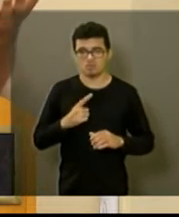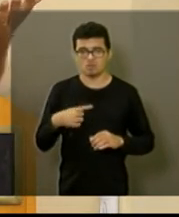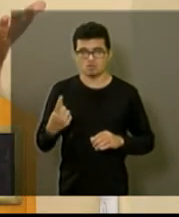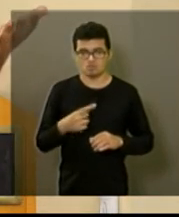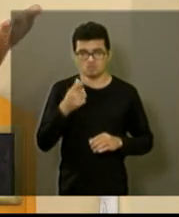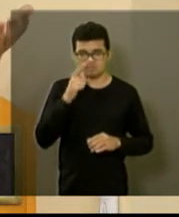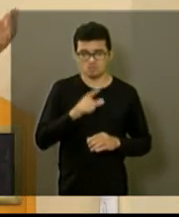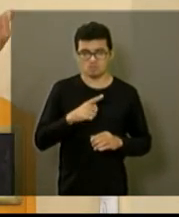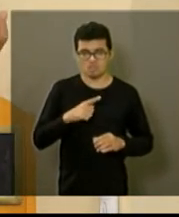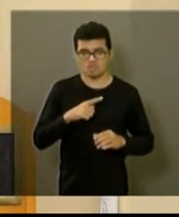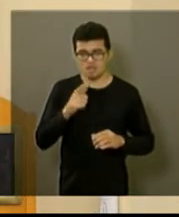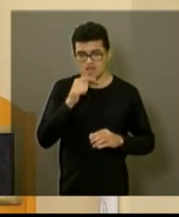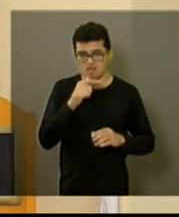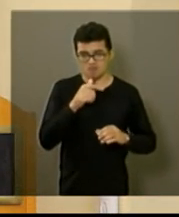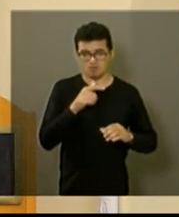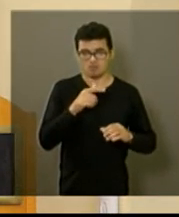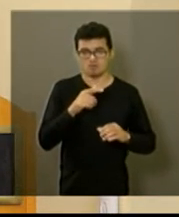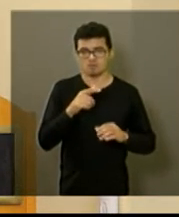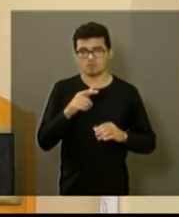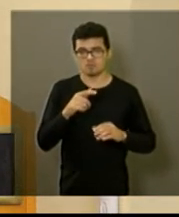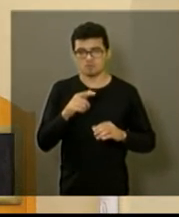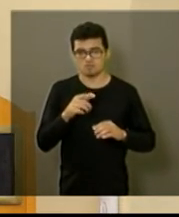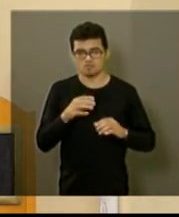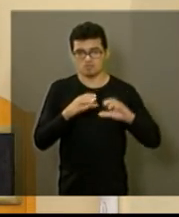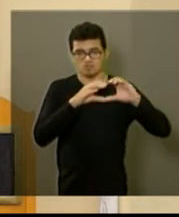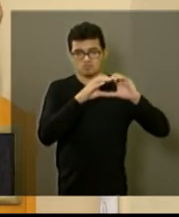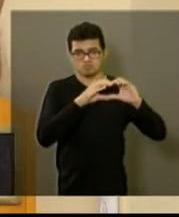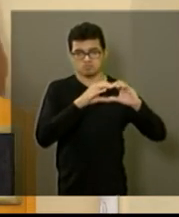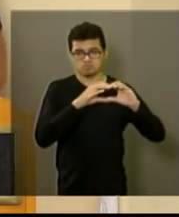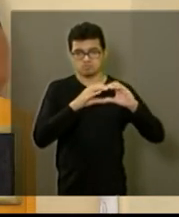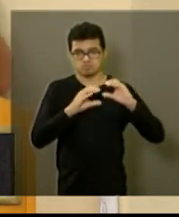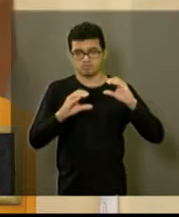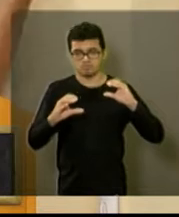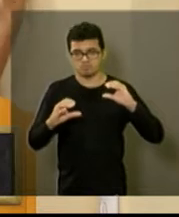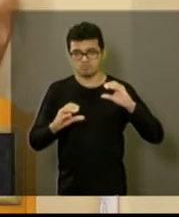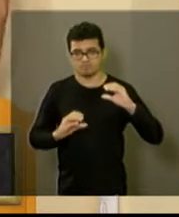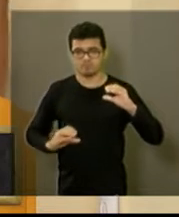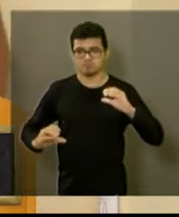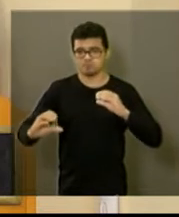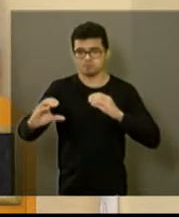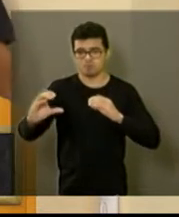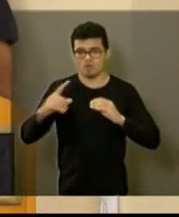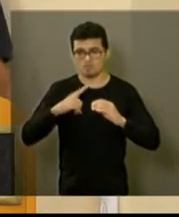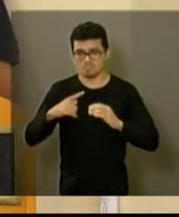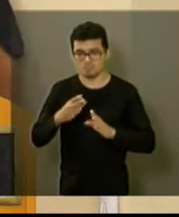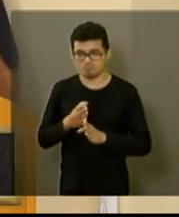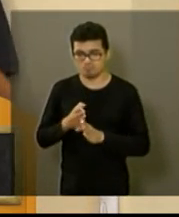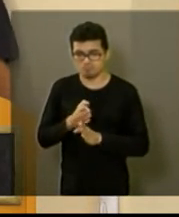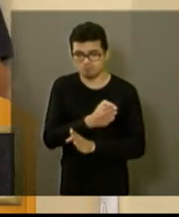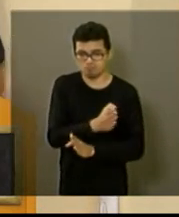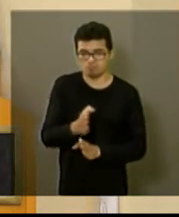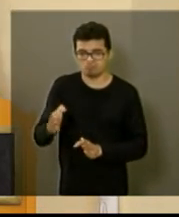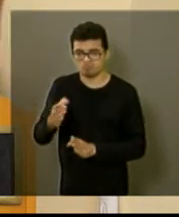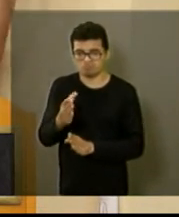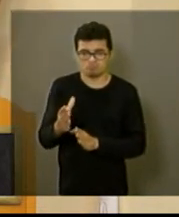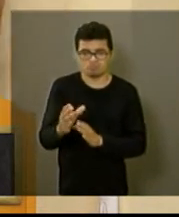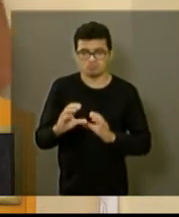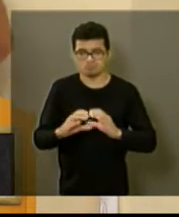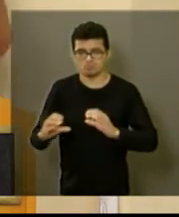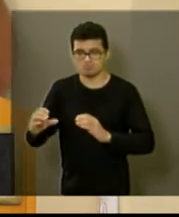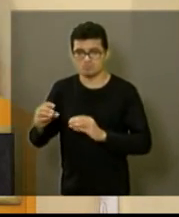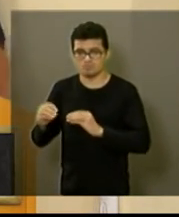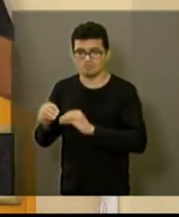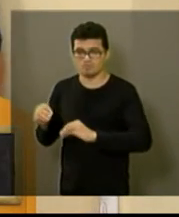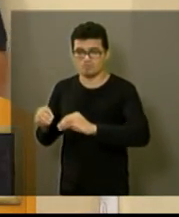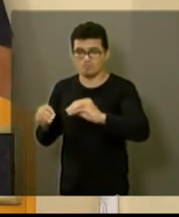consegue remanejar a água às vezes um setor que está totalmente ao oposto está no sul você joga para o norte da cidade você consegue remanejando de setor para setor até